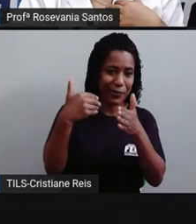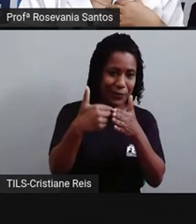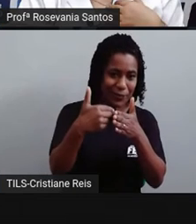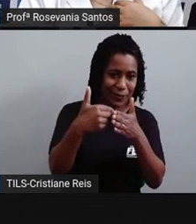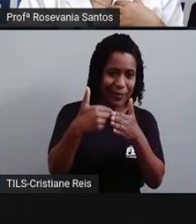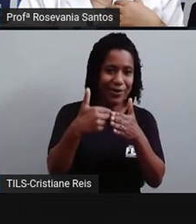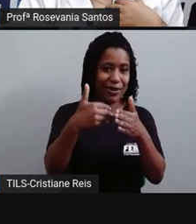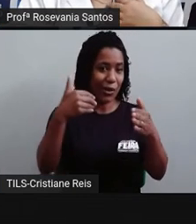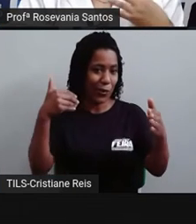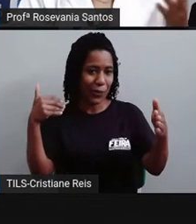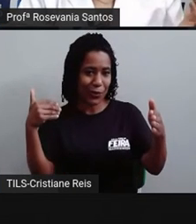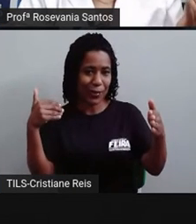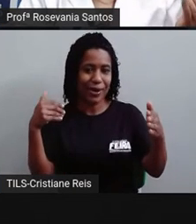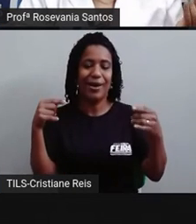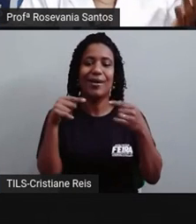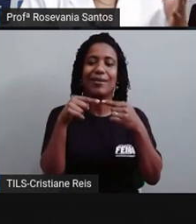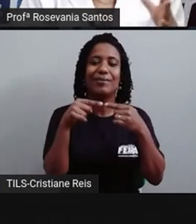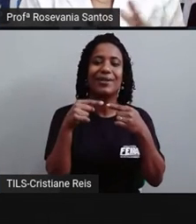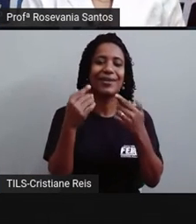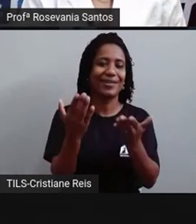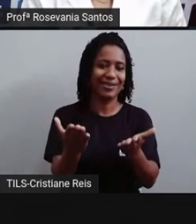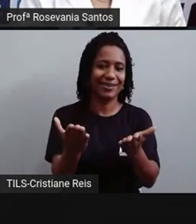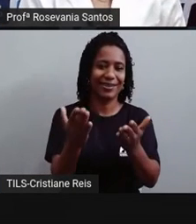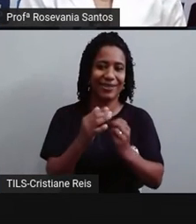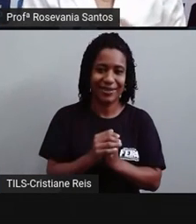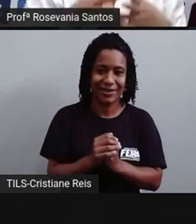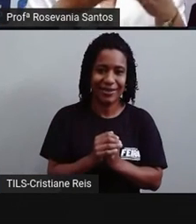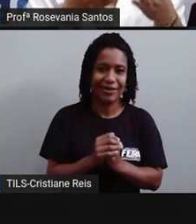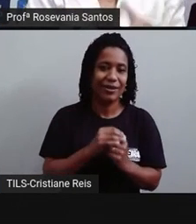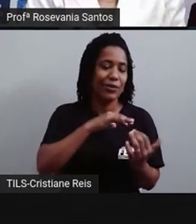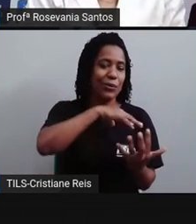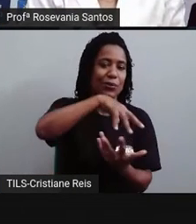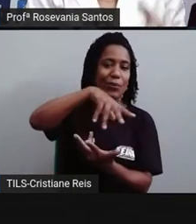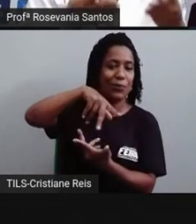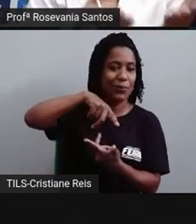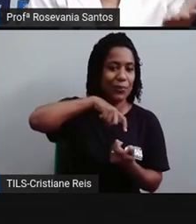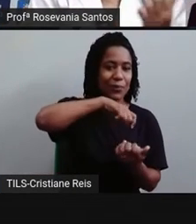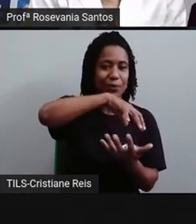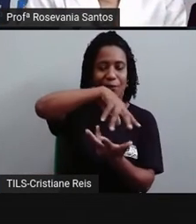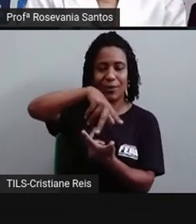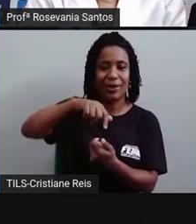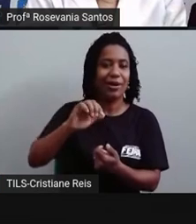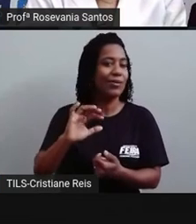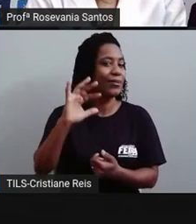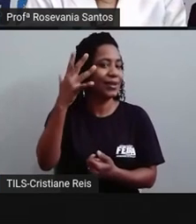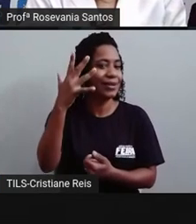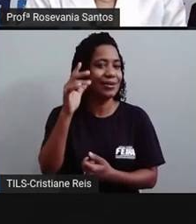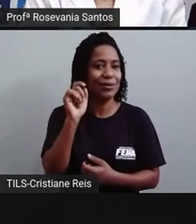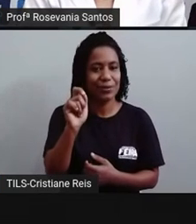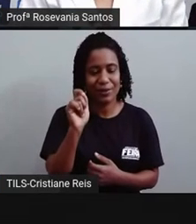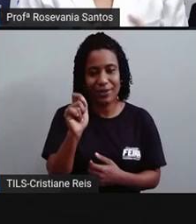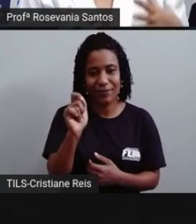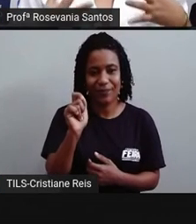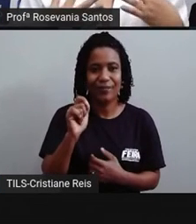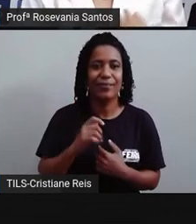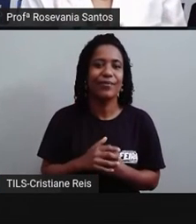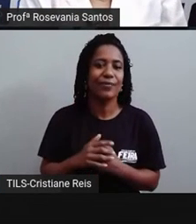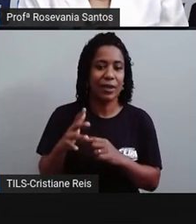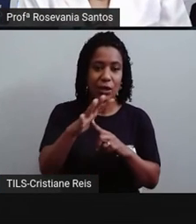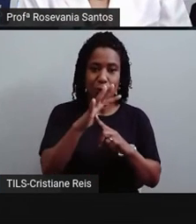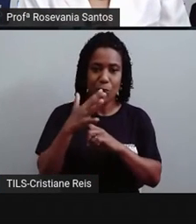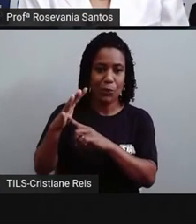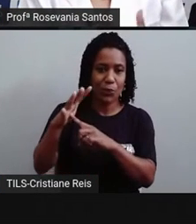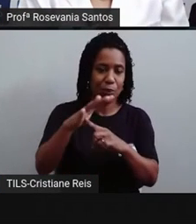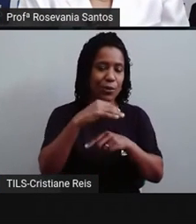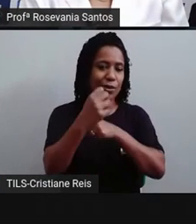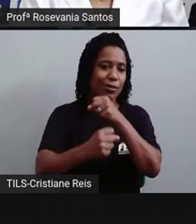iluminação, tá vendo? É através desse movimento, gente, que nós vamos ter essa diferenciação nas estações do ano. É claro que